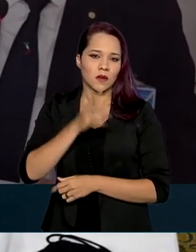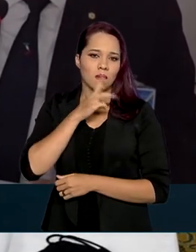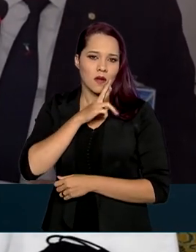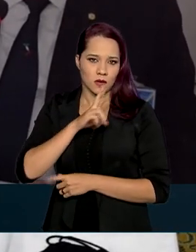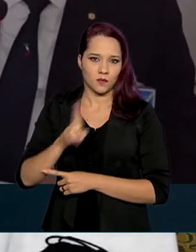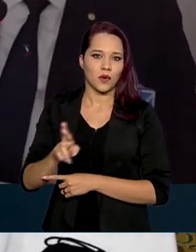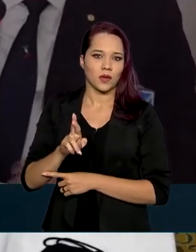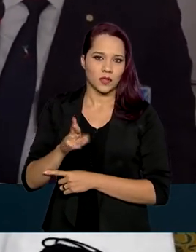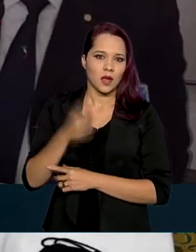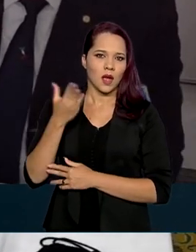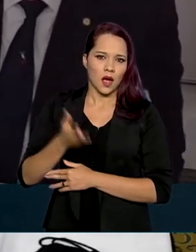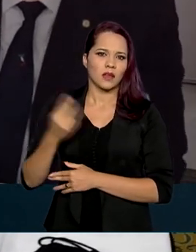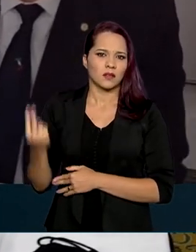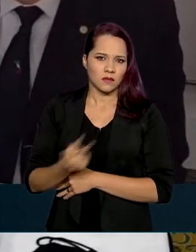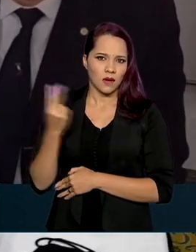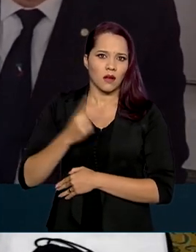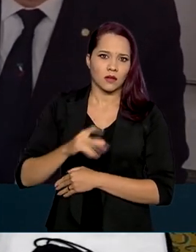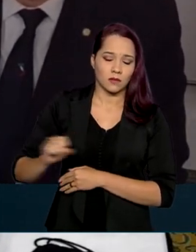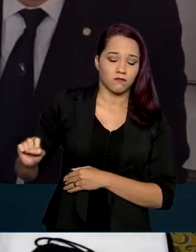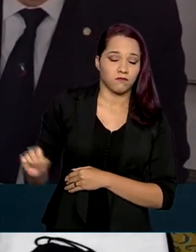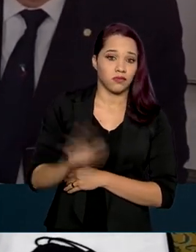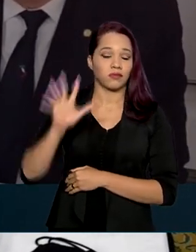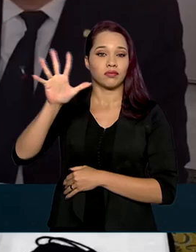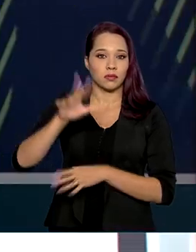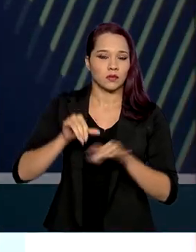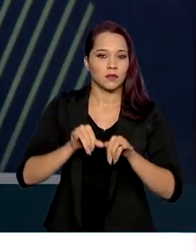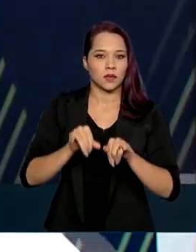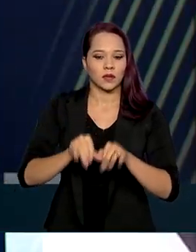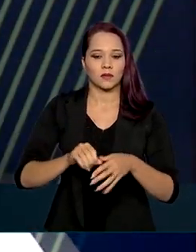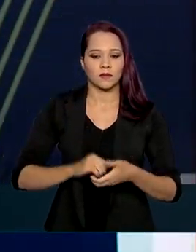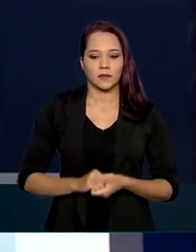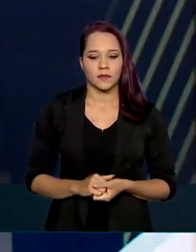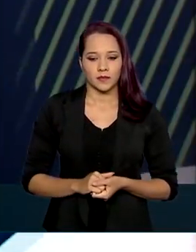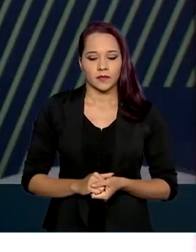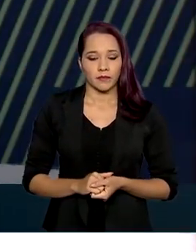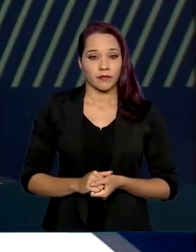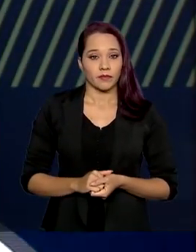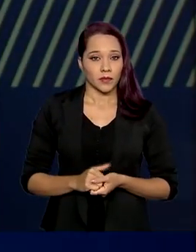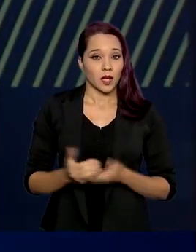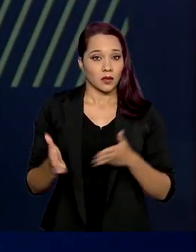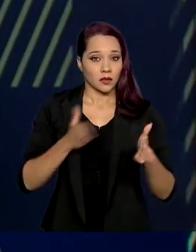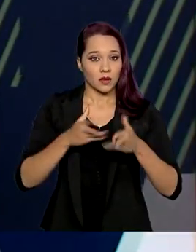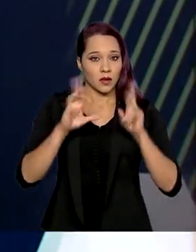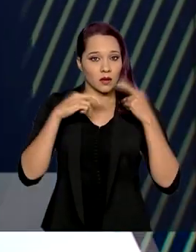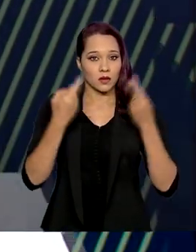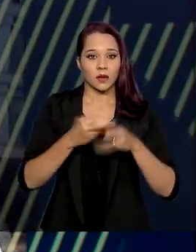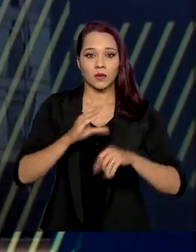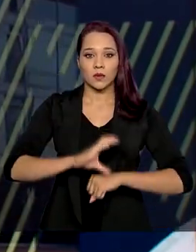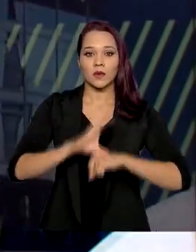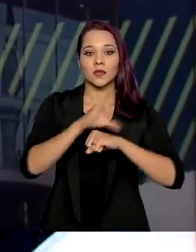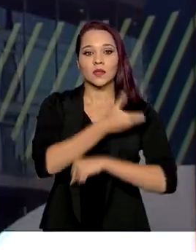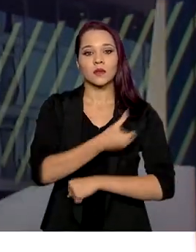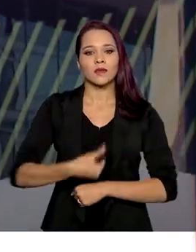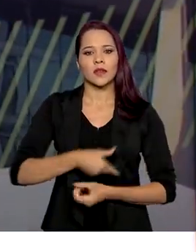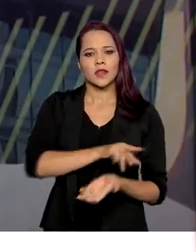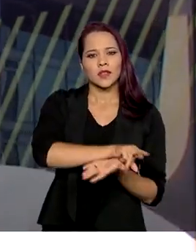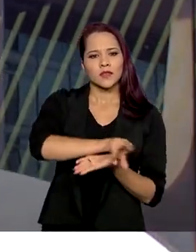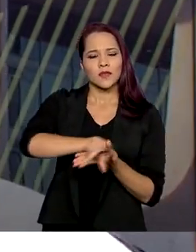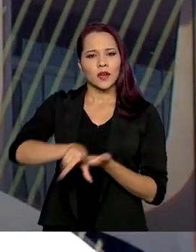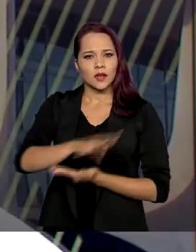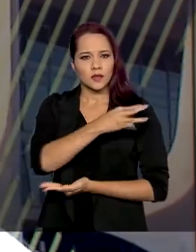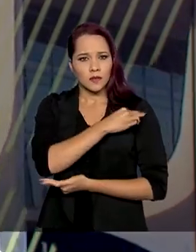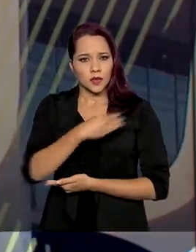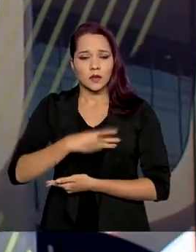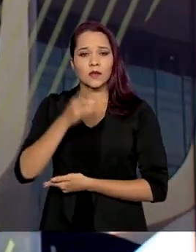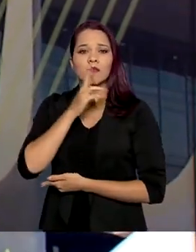a esses preços que dispararam no supermercados. E durante a reunião do Conselho de Governo, vários ministros